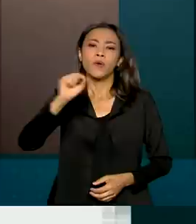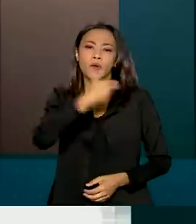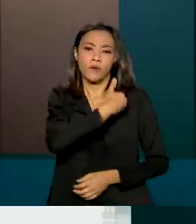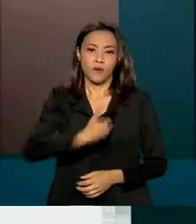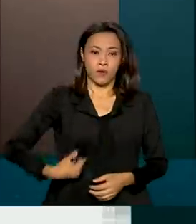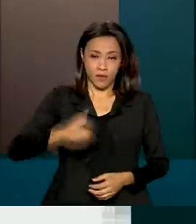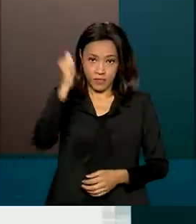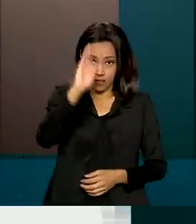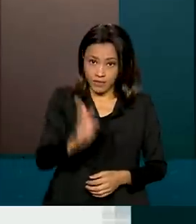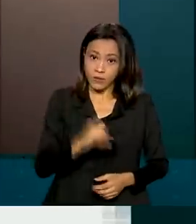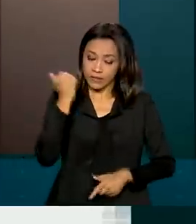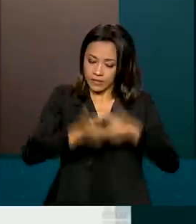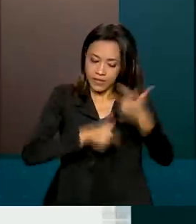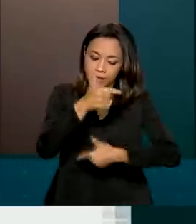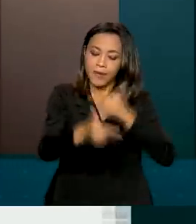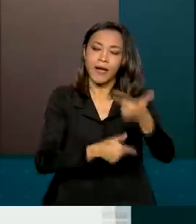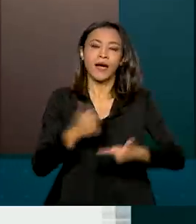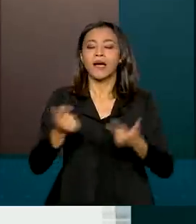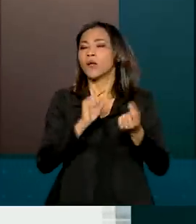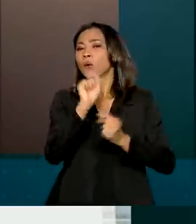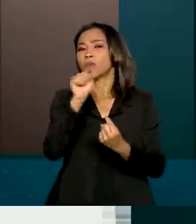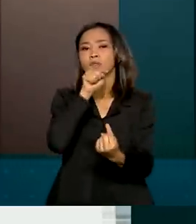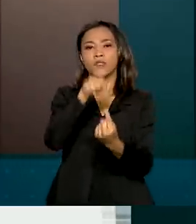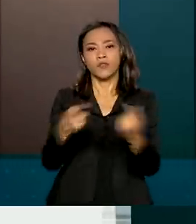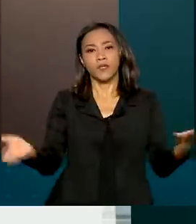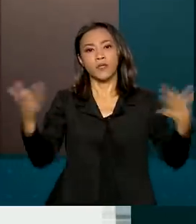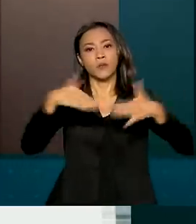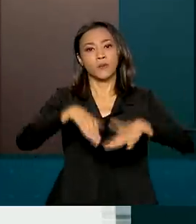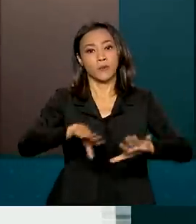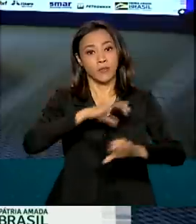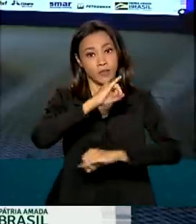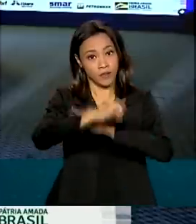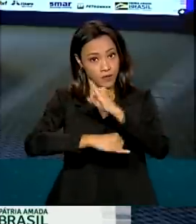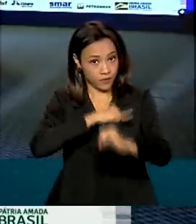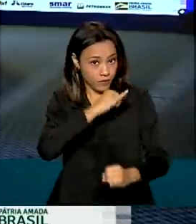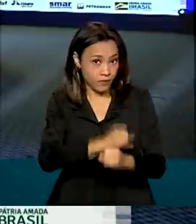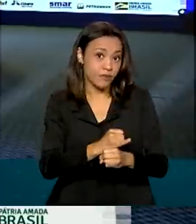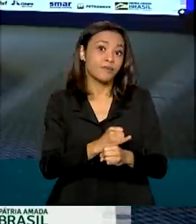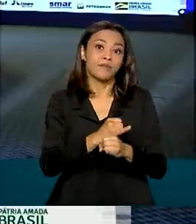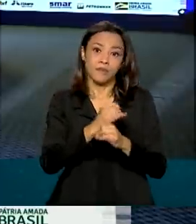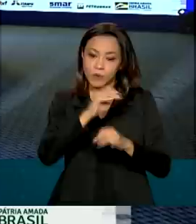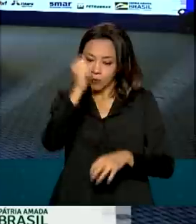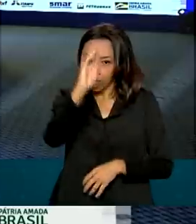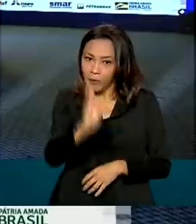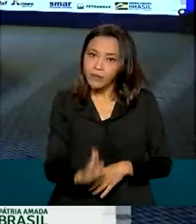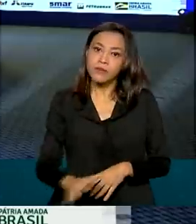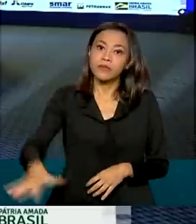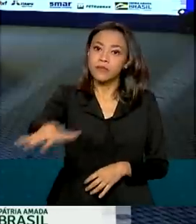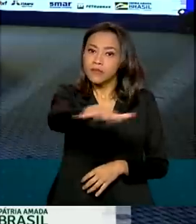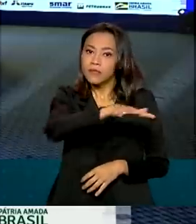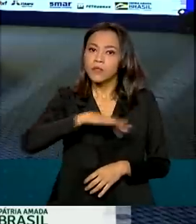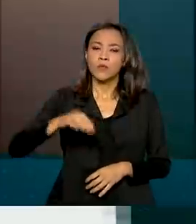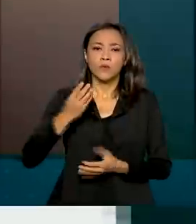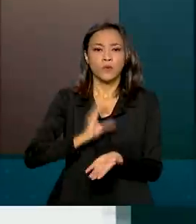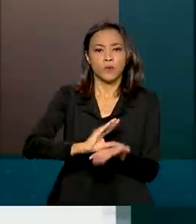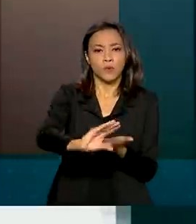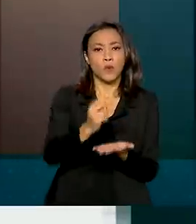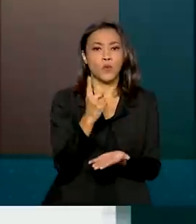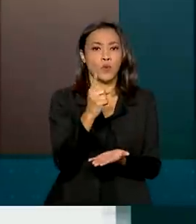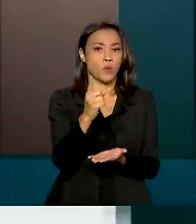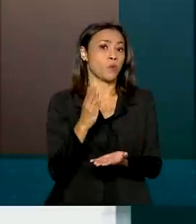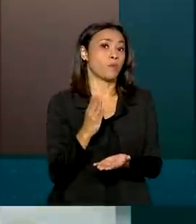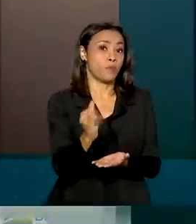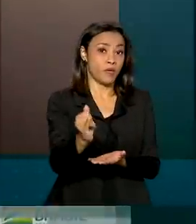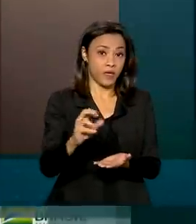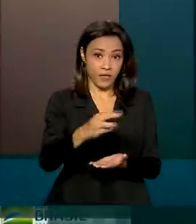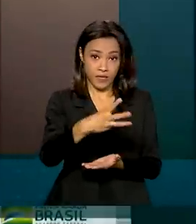trabalha para promover a inclusão digital no país. E para isso está investindo no setor 1 bilhão e 300